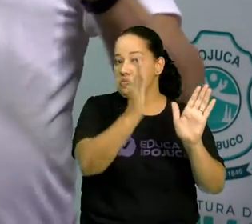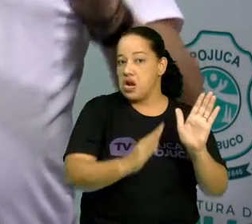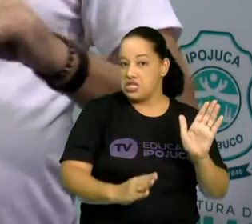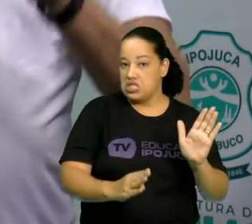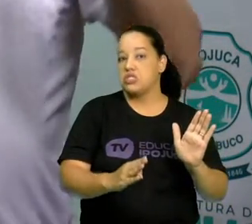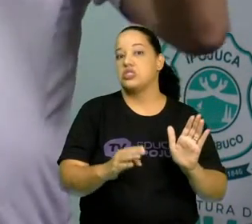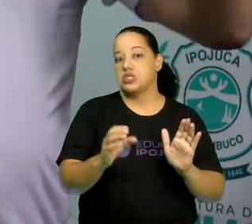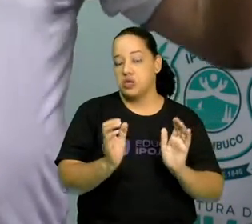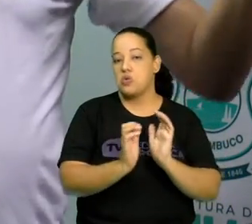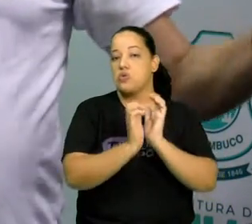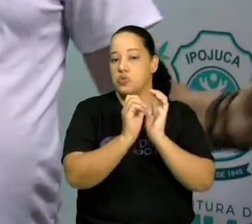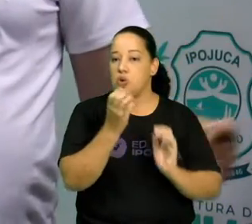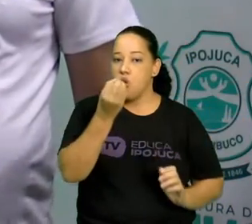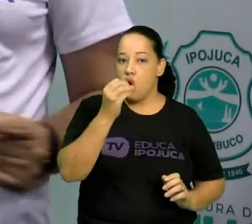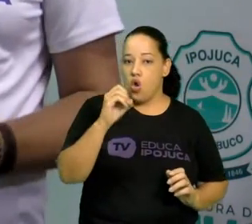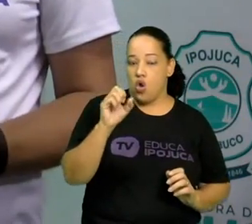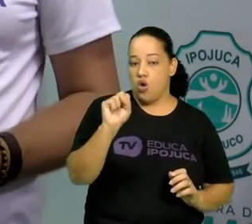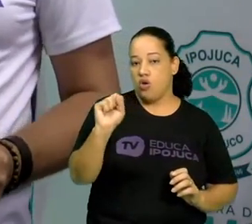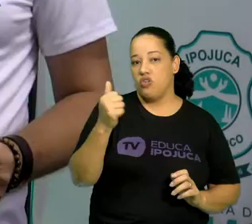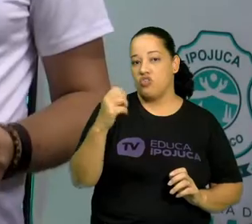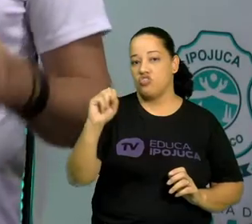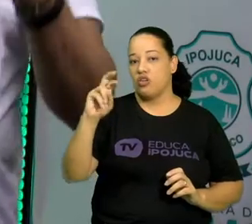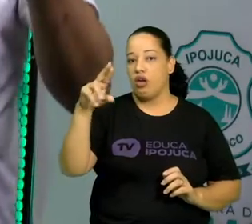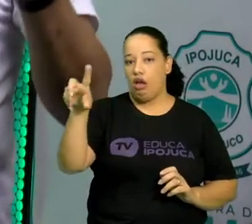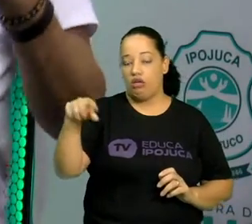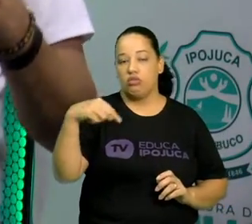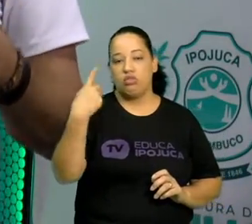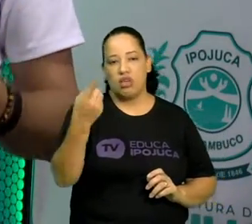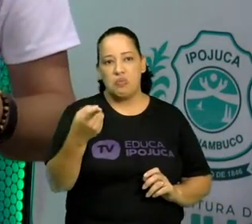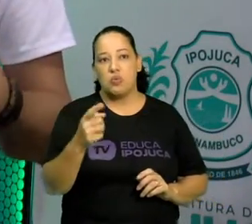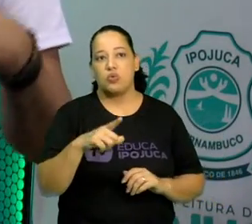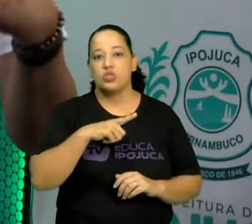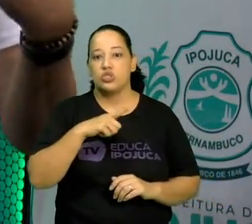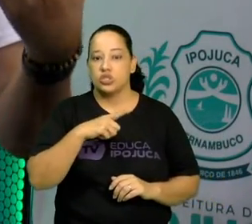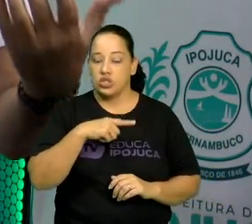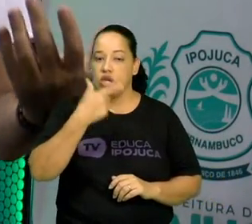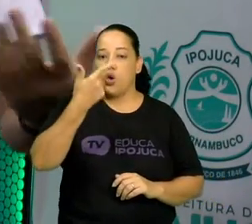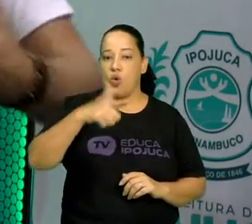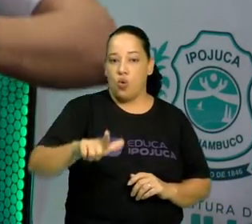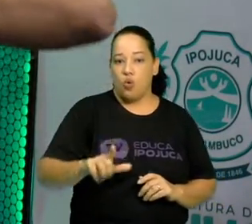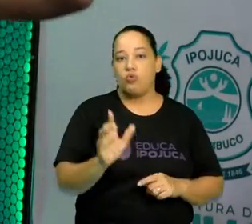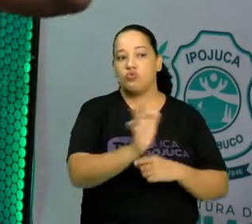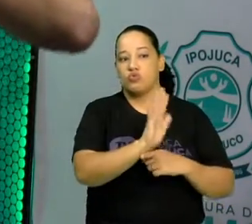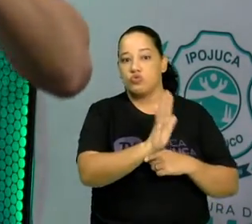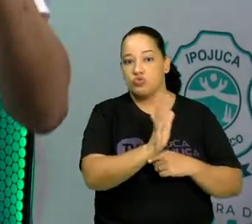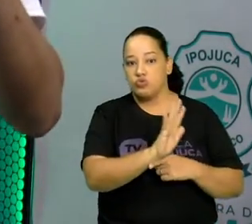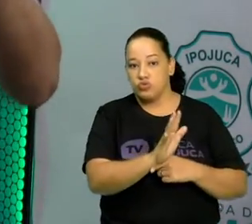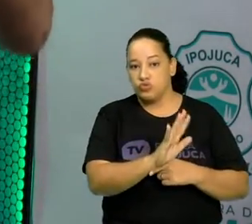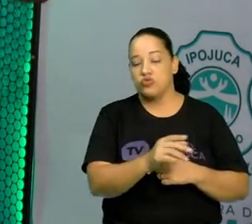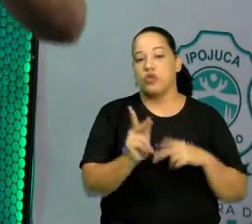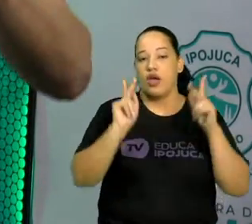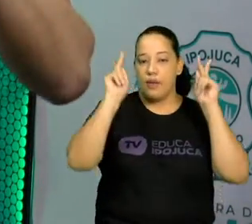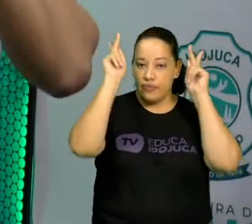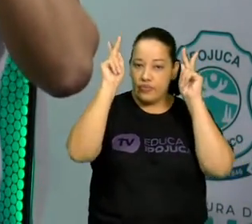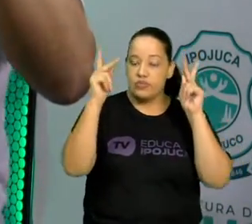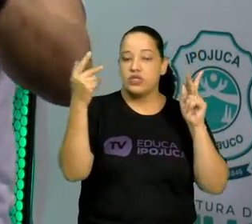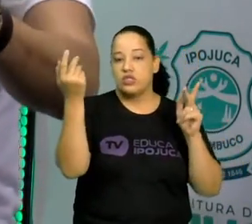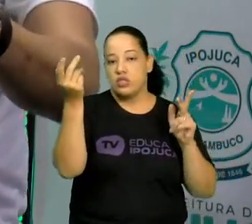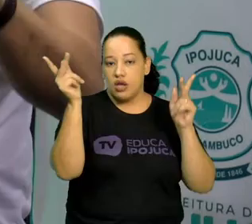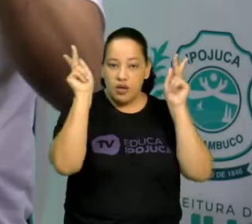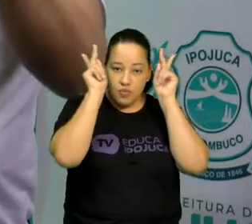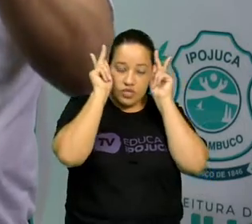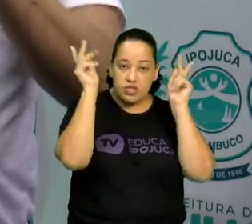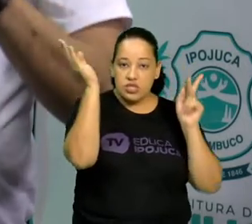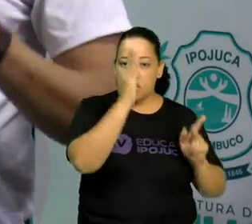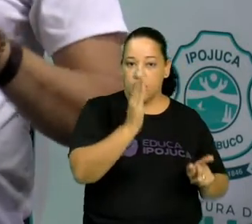No mesmo ano estreia Carlota Joaquina, Princesa do Brasil, com Marieta Severo, Marco Nanini, uma galera fantástica e dirigido por uma